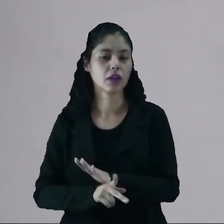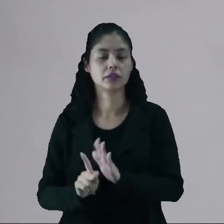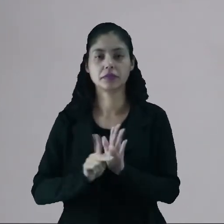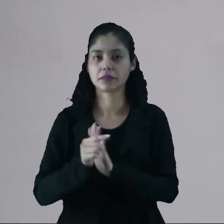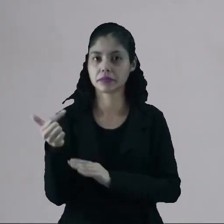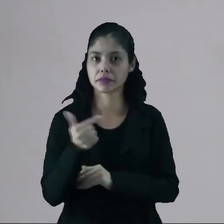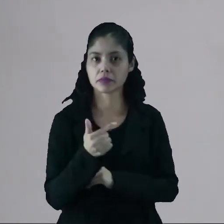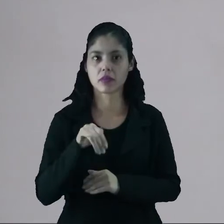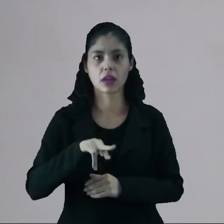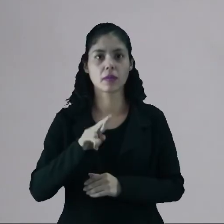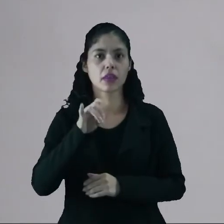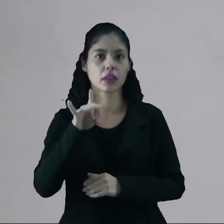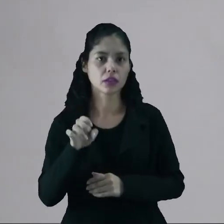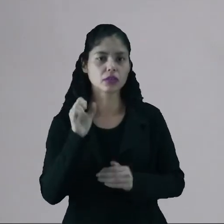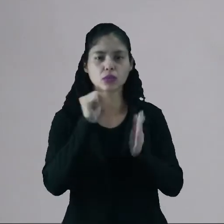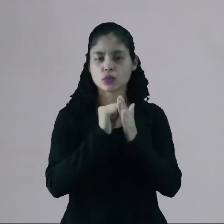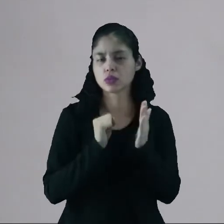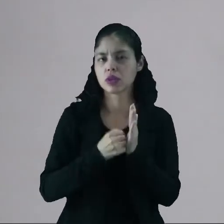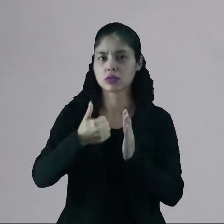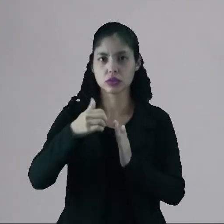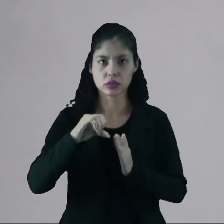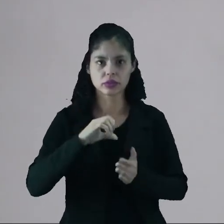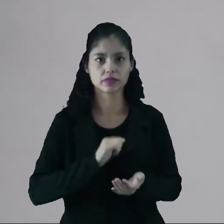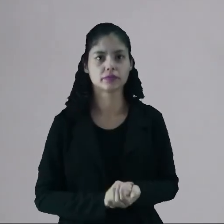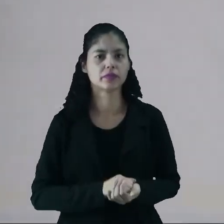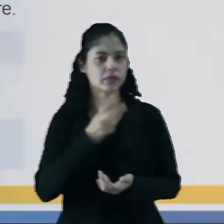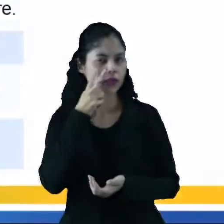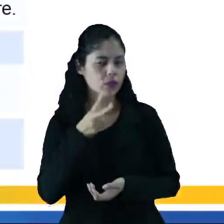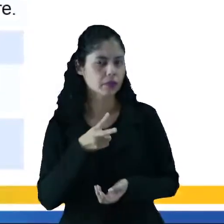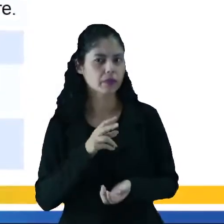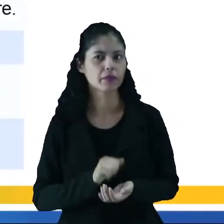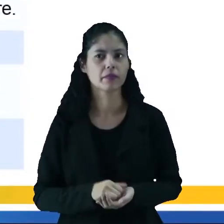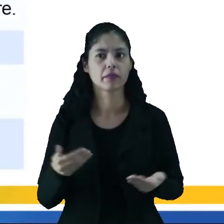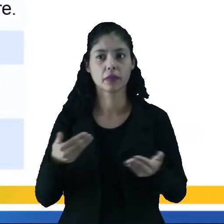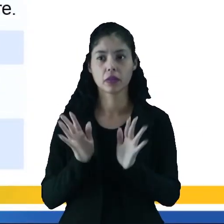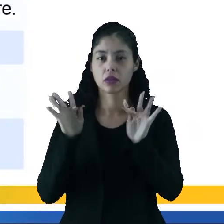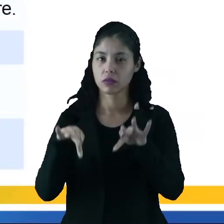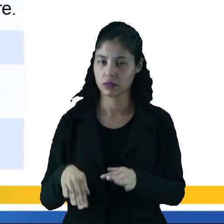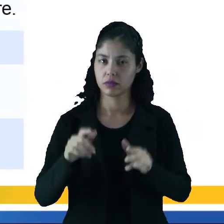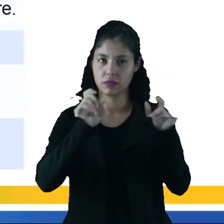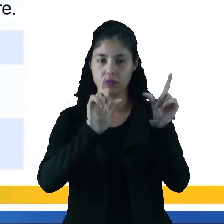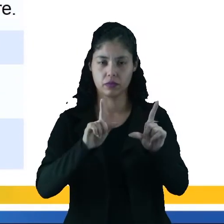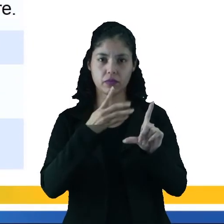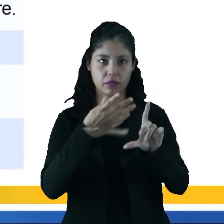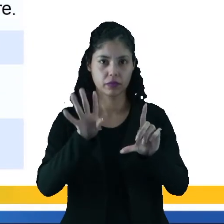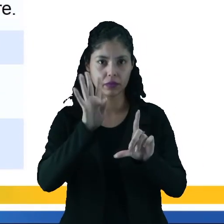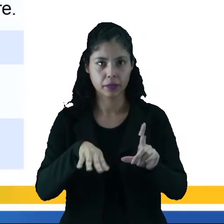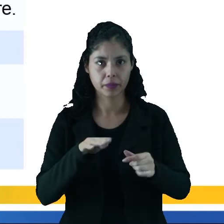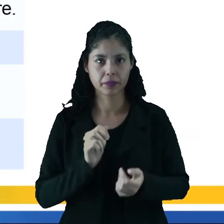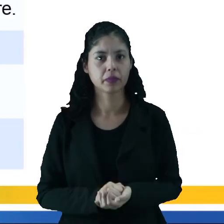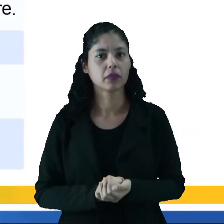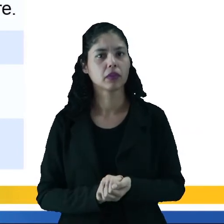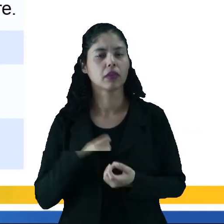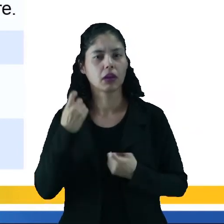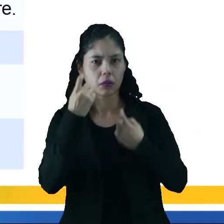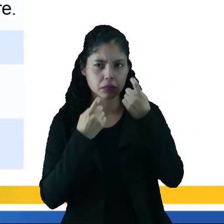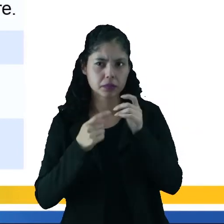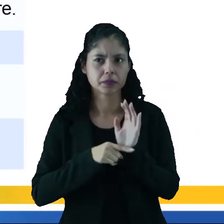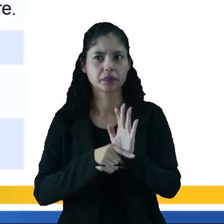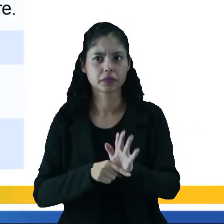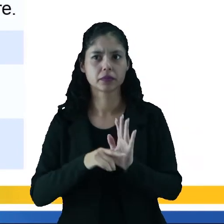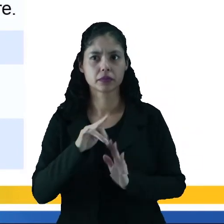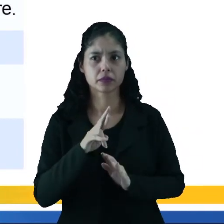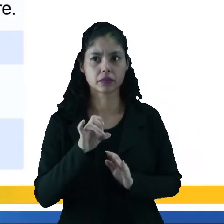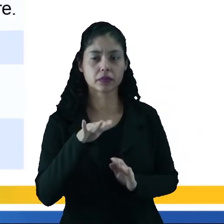dessa segunda metade do século XIX. Vamos aqui só no finalzinho do nosso quadro. Nós temos o impressionismo.